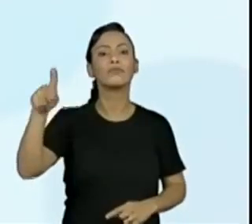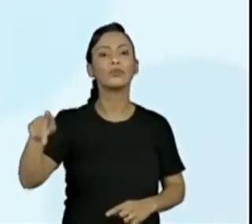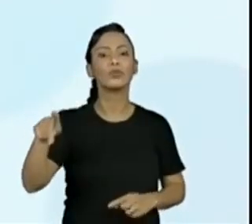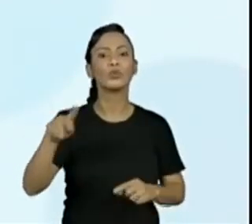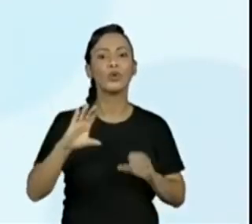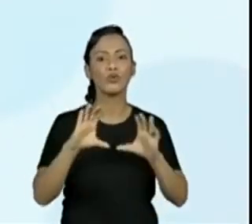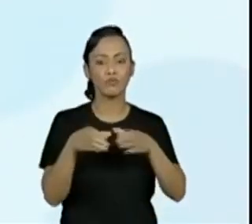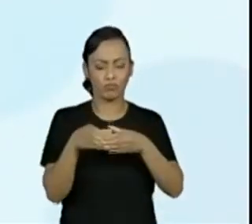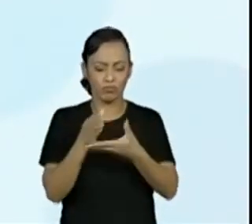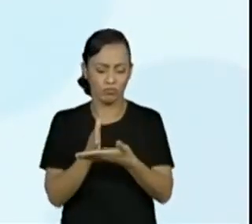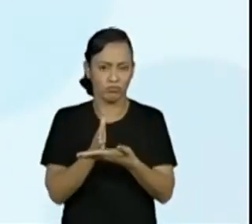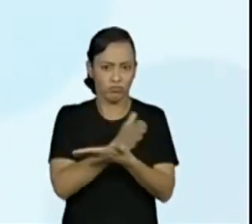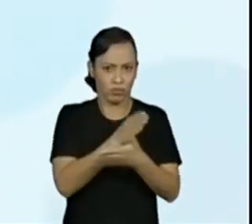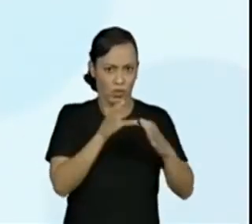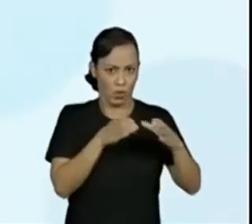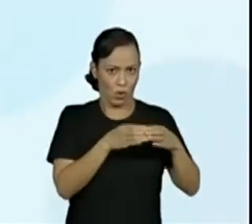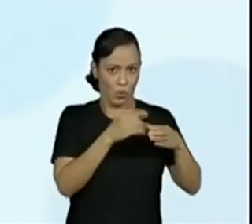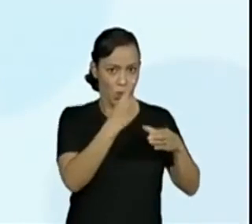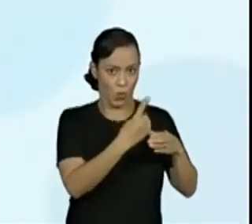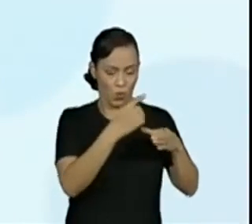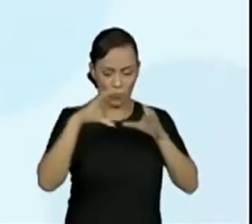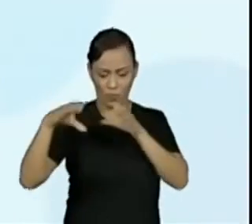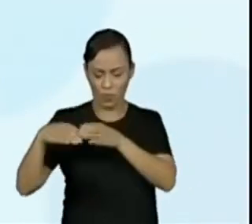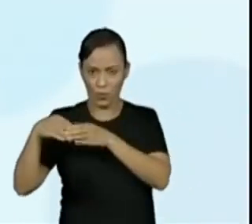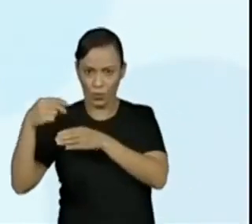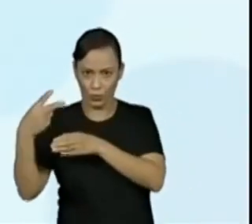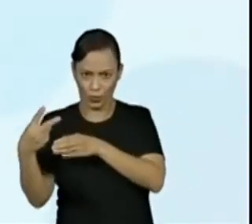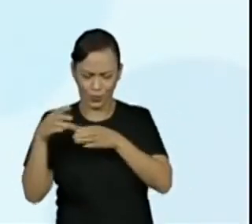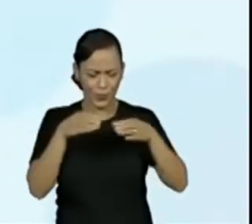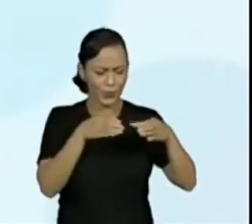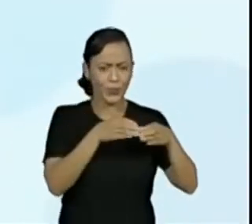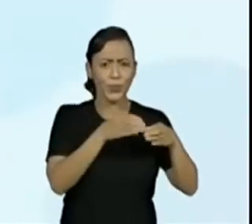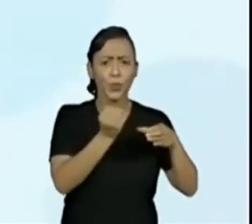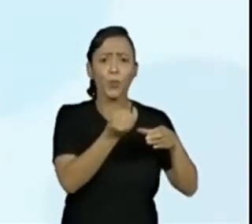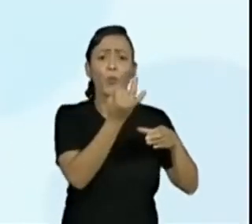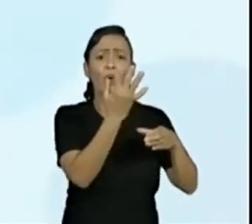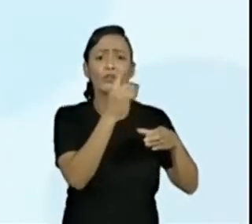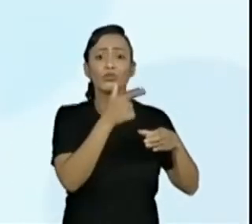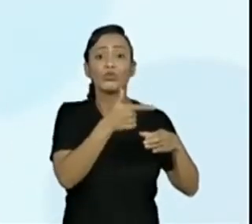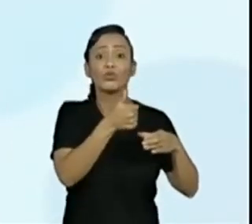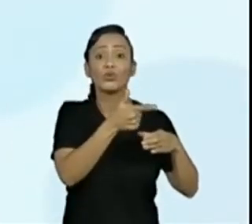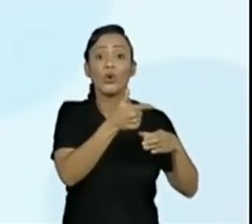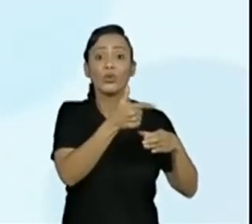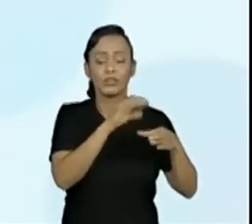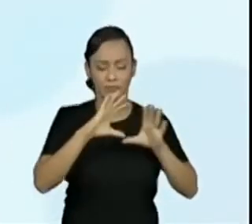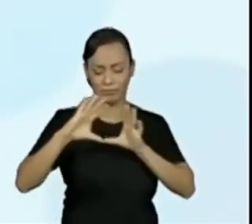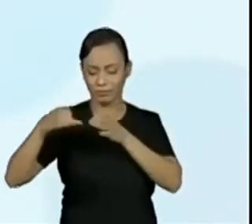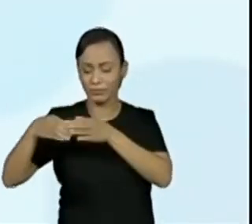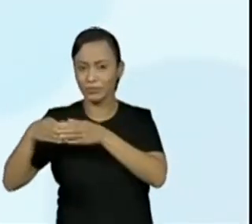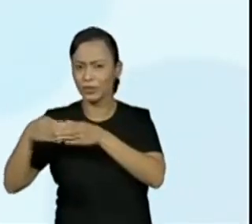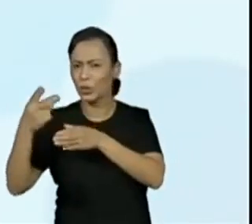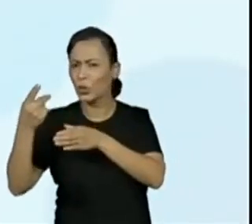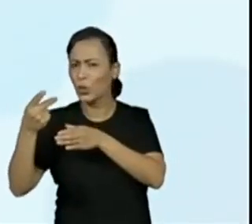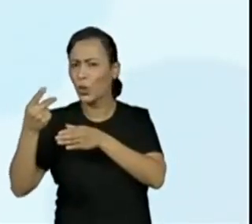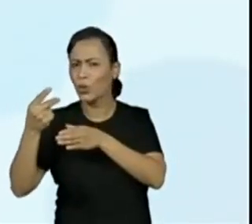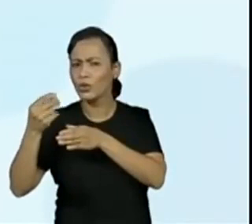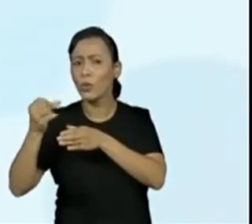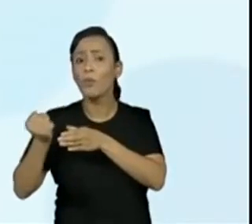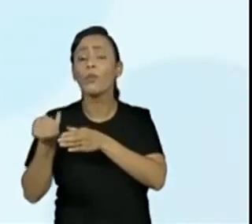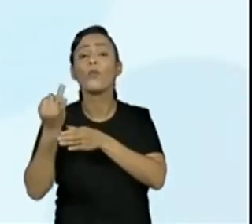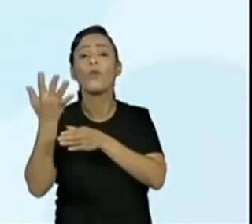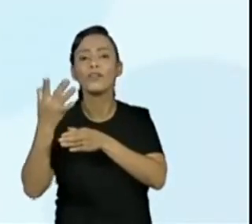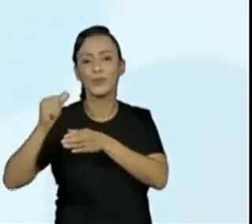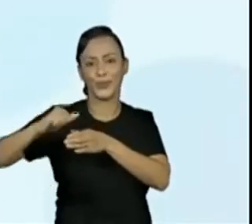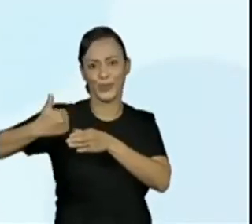equipes. Uma com 12 participantes e outra com 11. Então, a gente tem aí